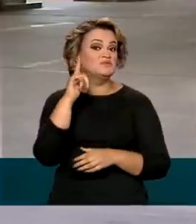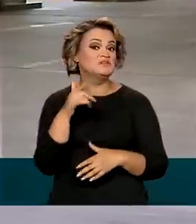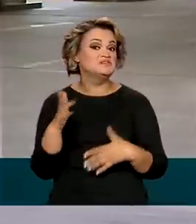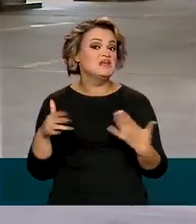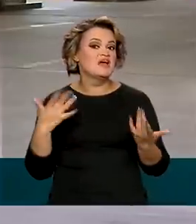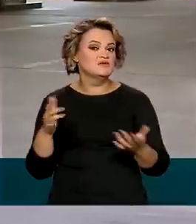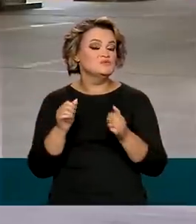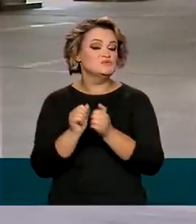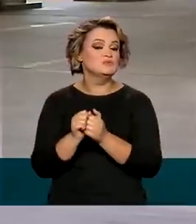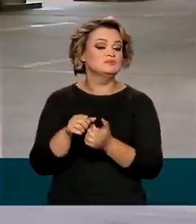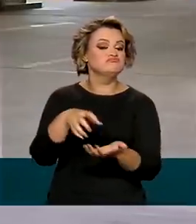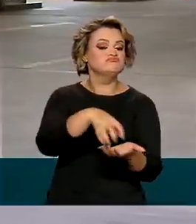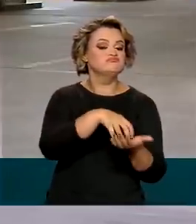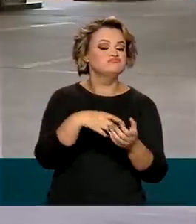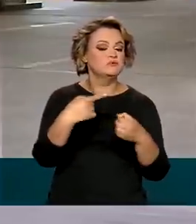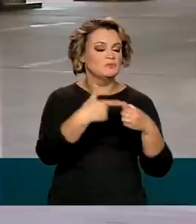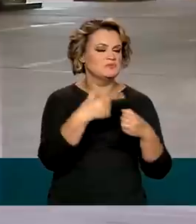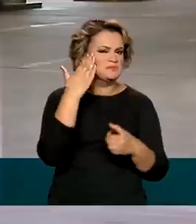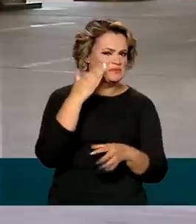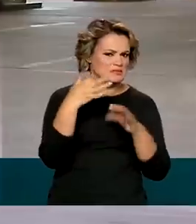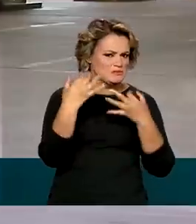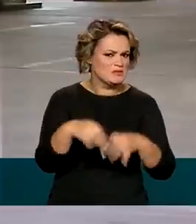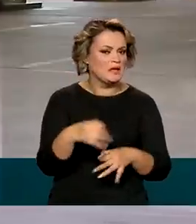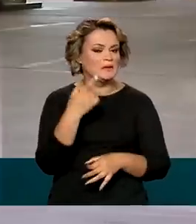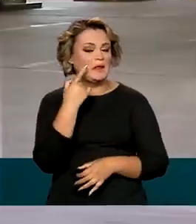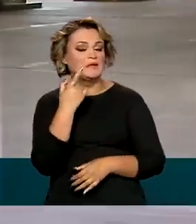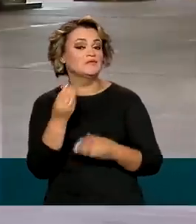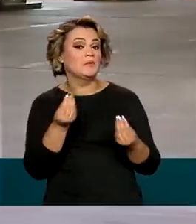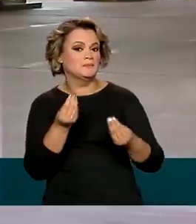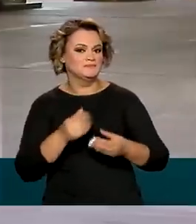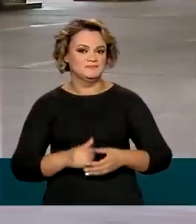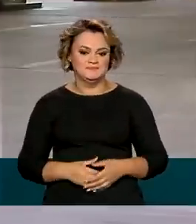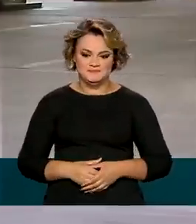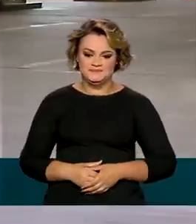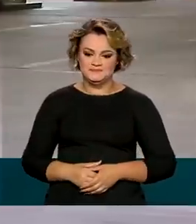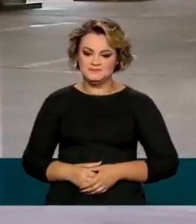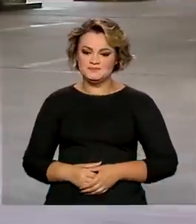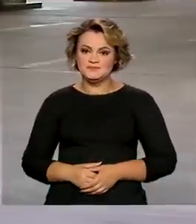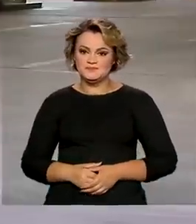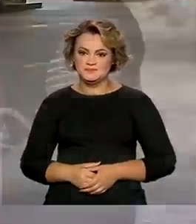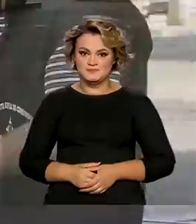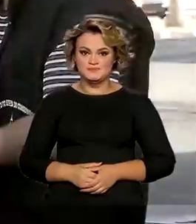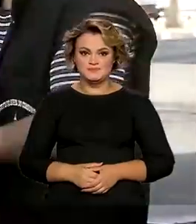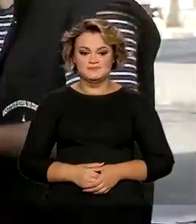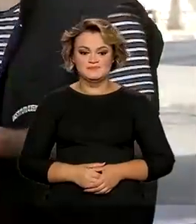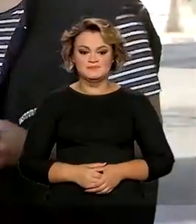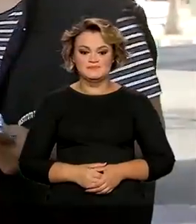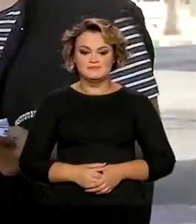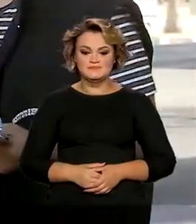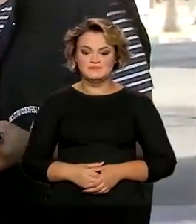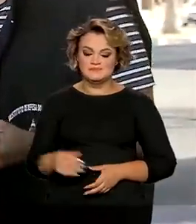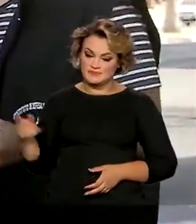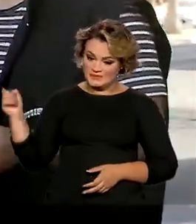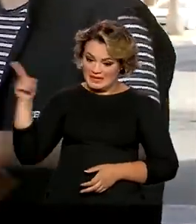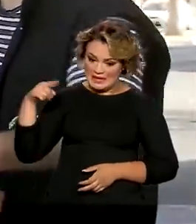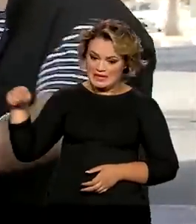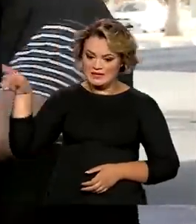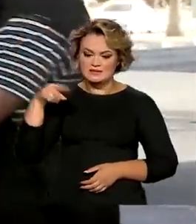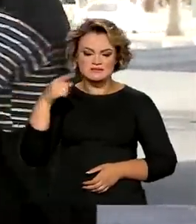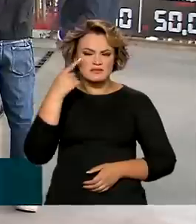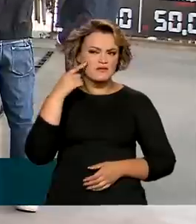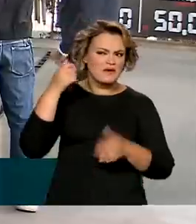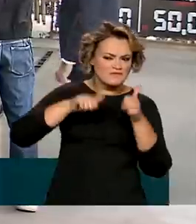ontem junto aos postos para saber se eles estavam, estão cumprindo aí essa determinação. Os agentes estão